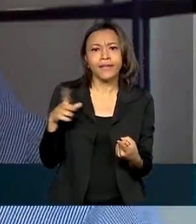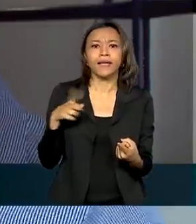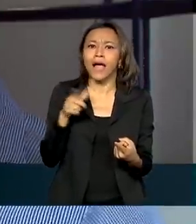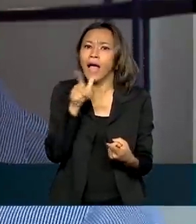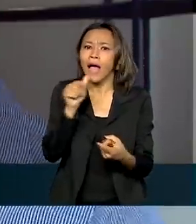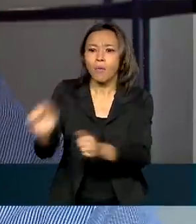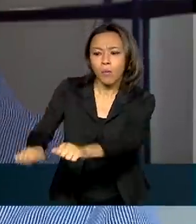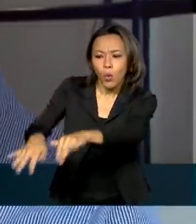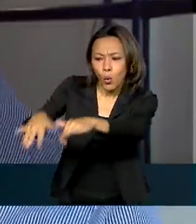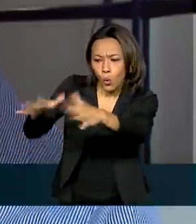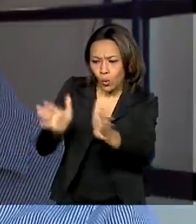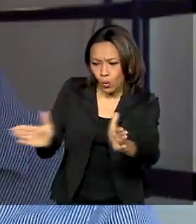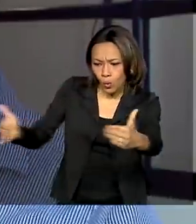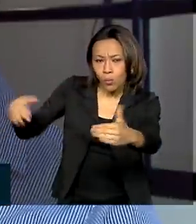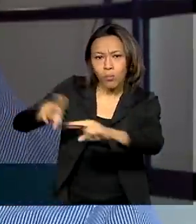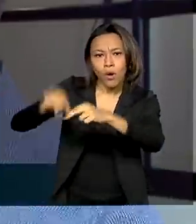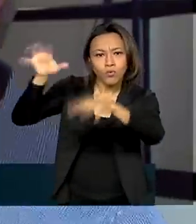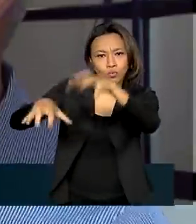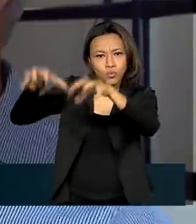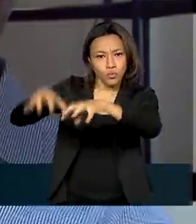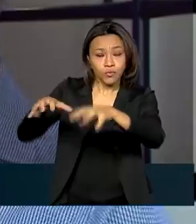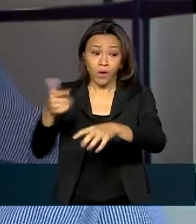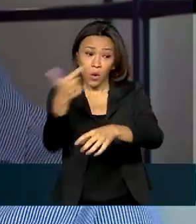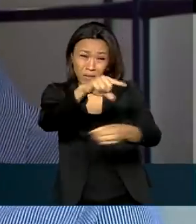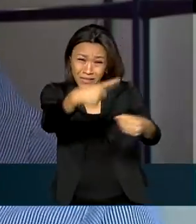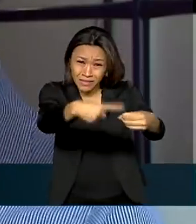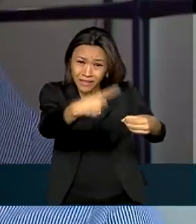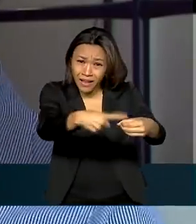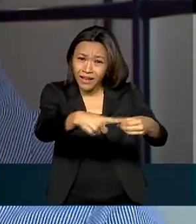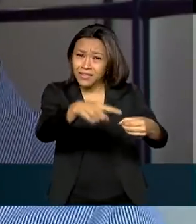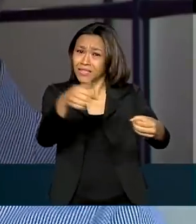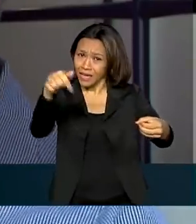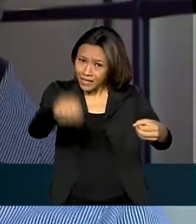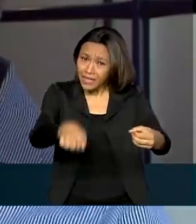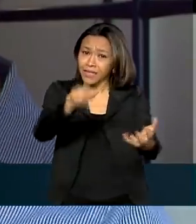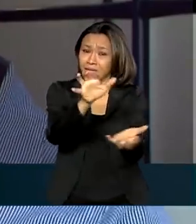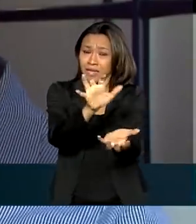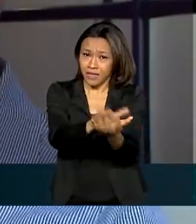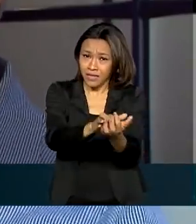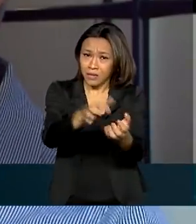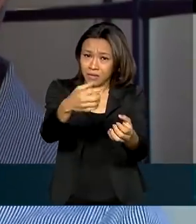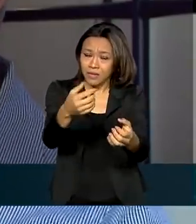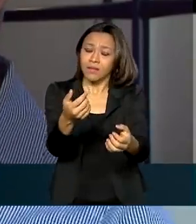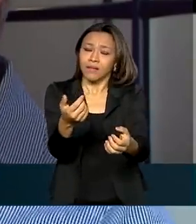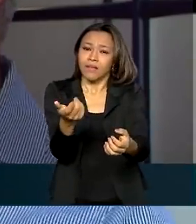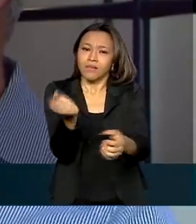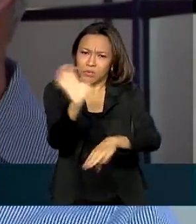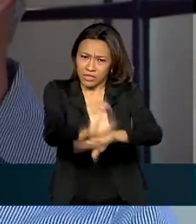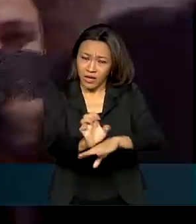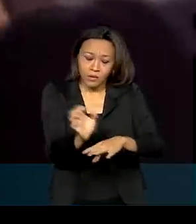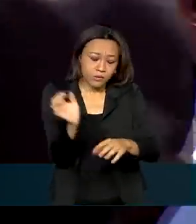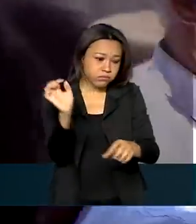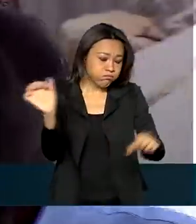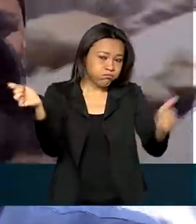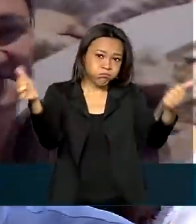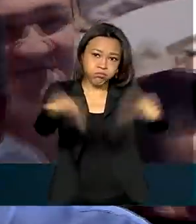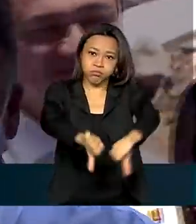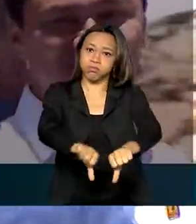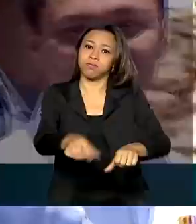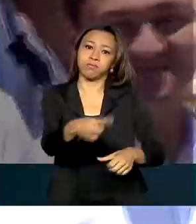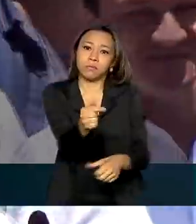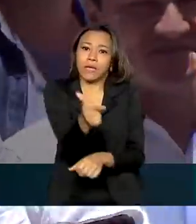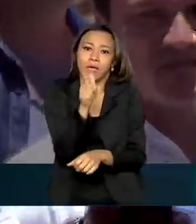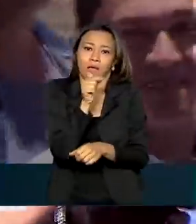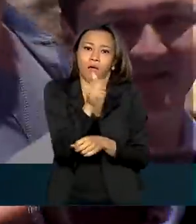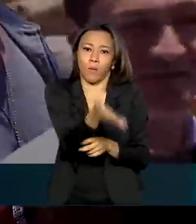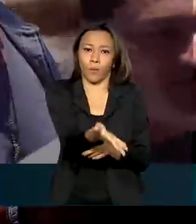Mas outras cidades por aí, Santa Terezinha, também aqui em Pernambuco, está no colapso. Tão importante